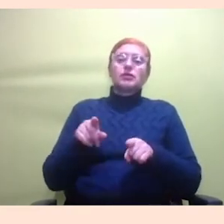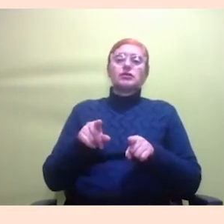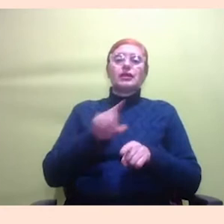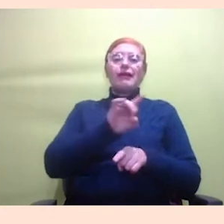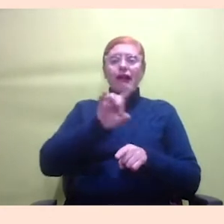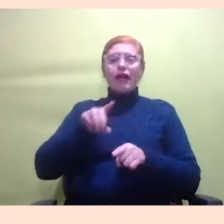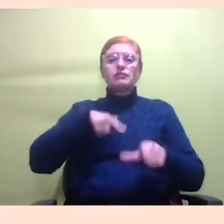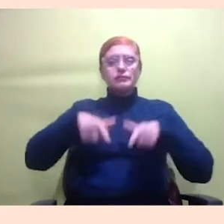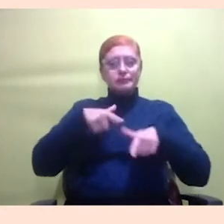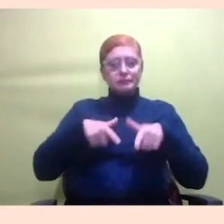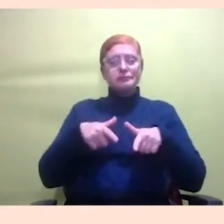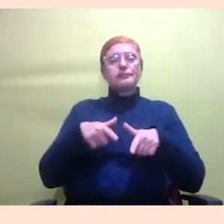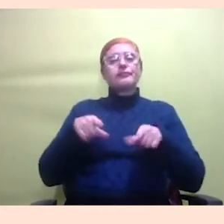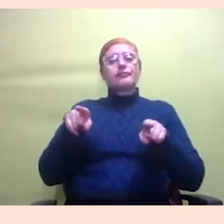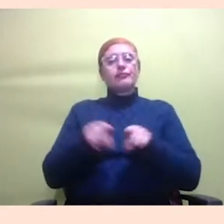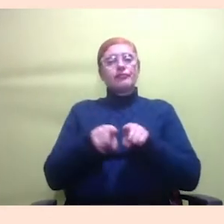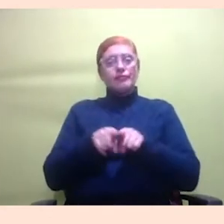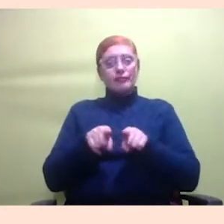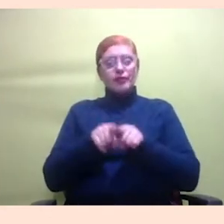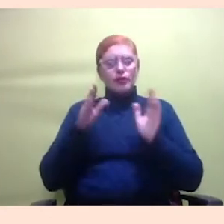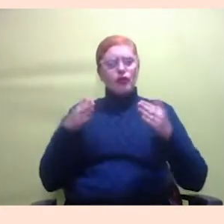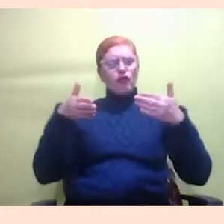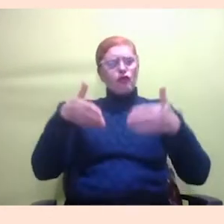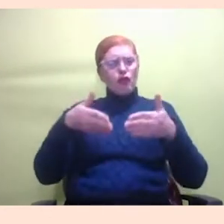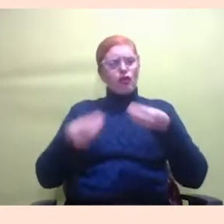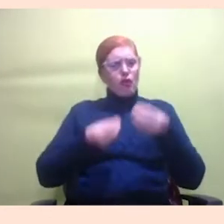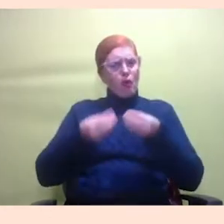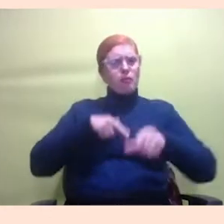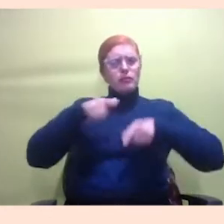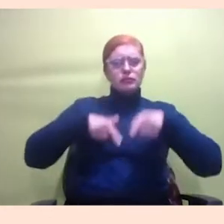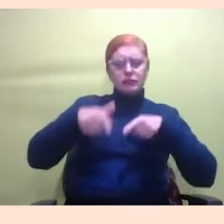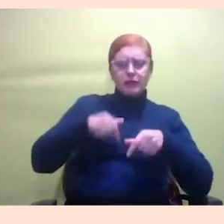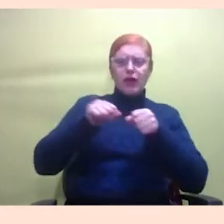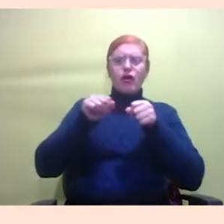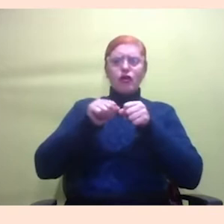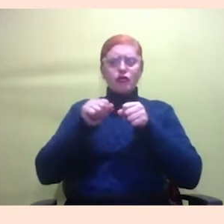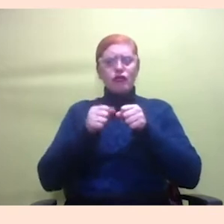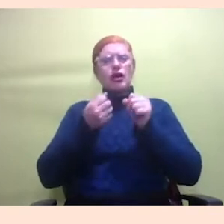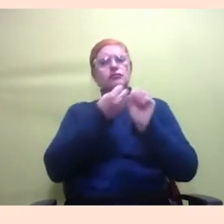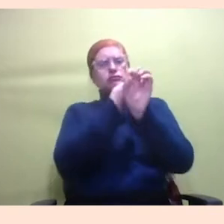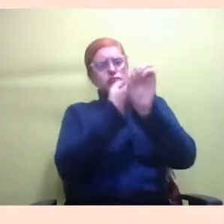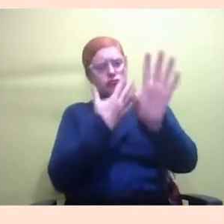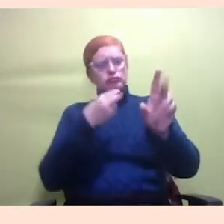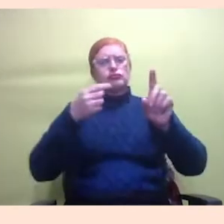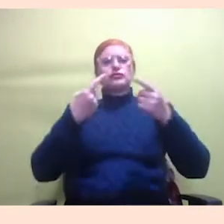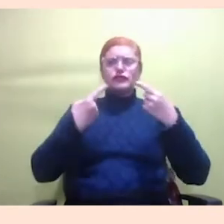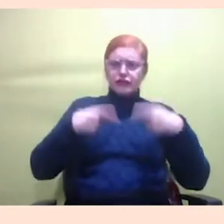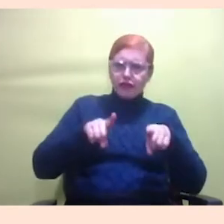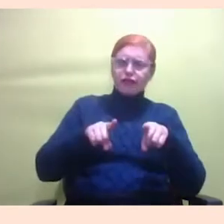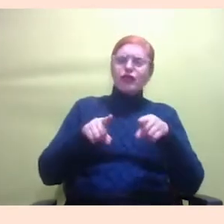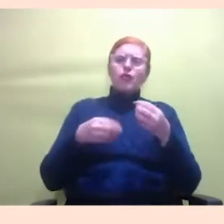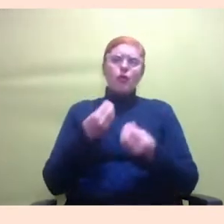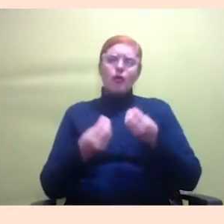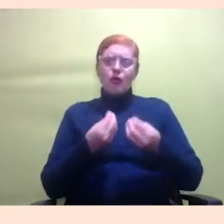dar um foco em como é que o trabalho lida com a educação à distância e que desafios que vê aí. Então, eu queria